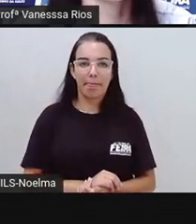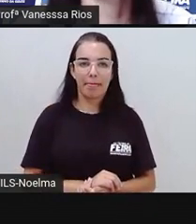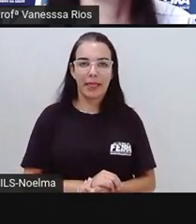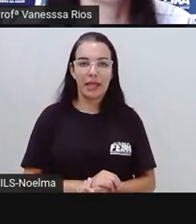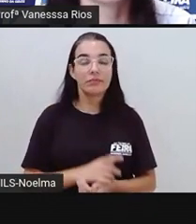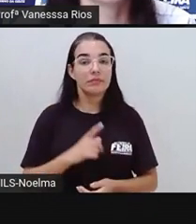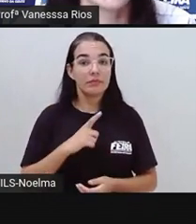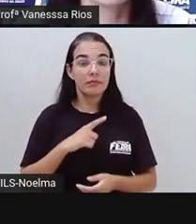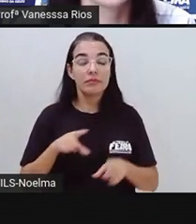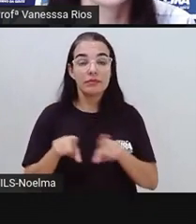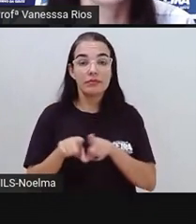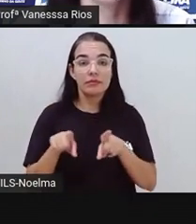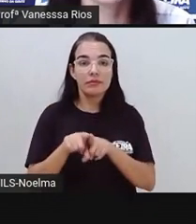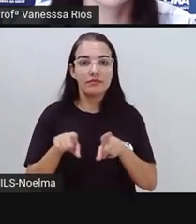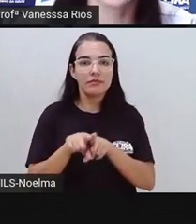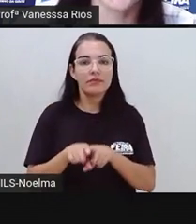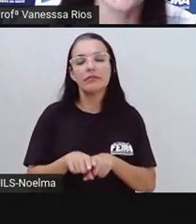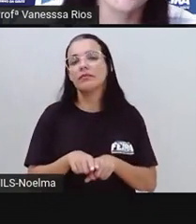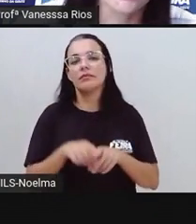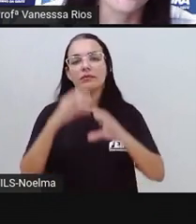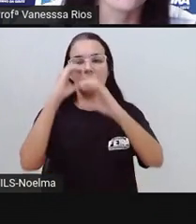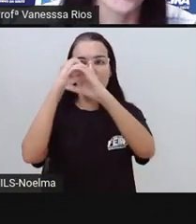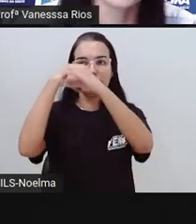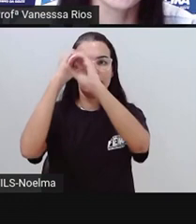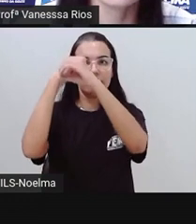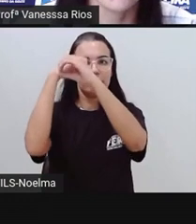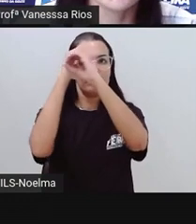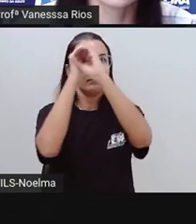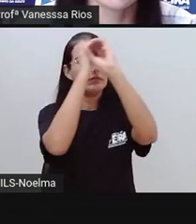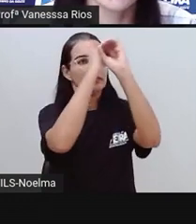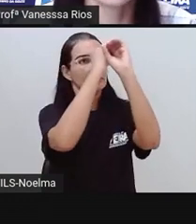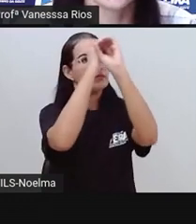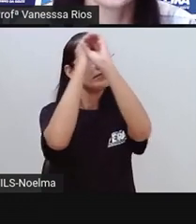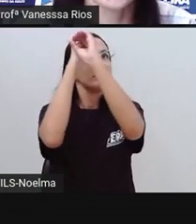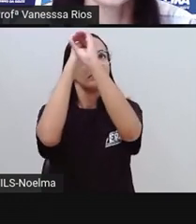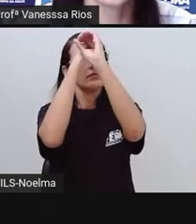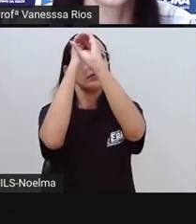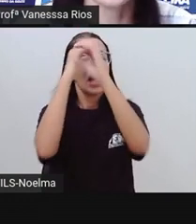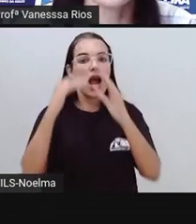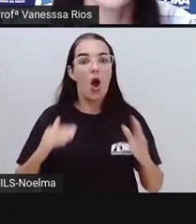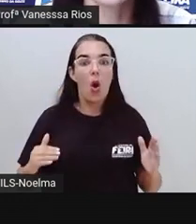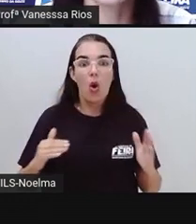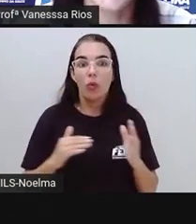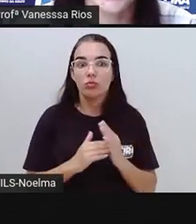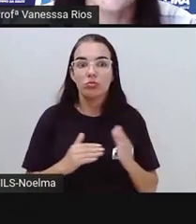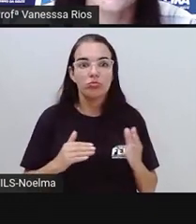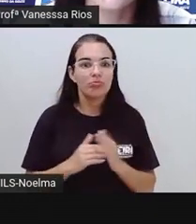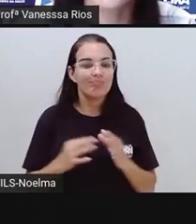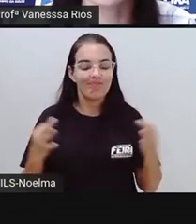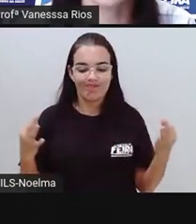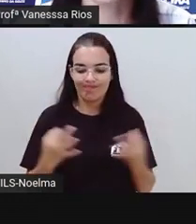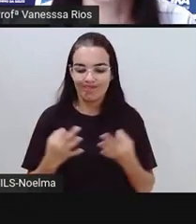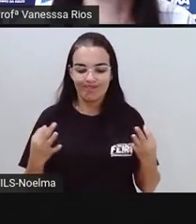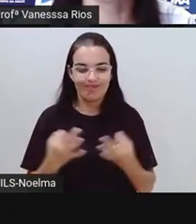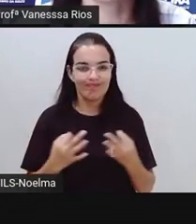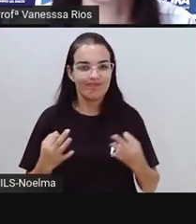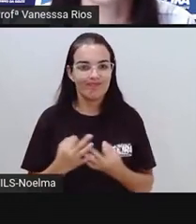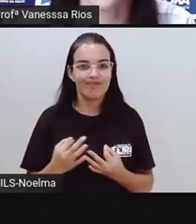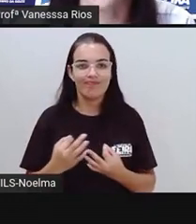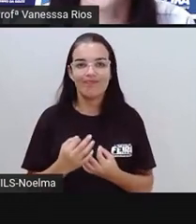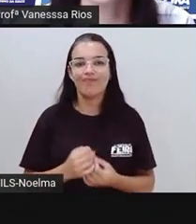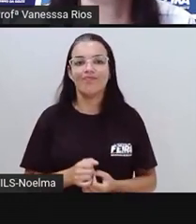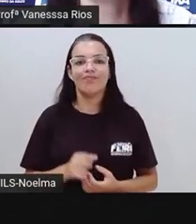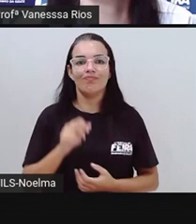Possui um planetário de última geração, o Observatório Astronômico Antares, inclusive aí com um